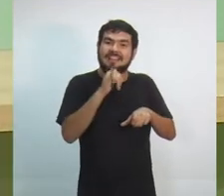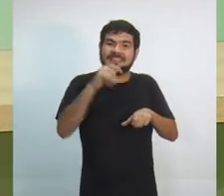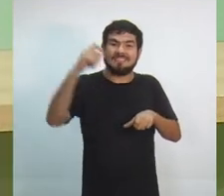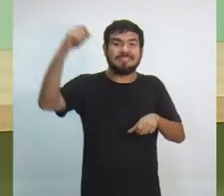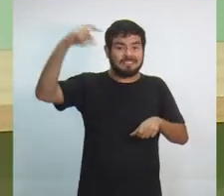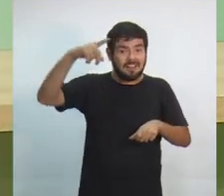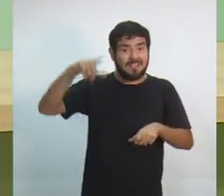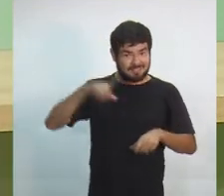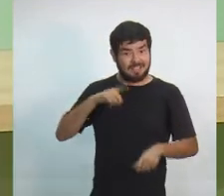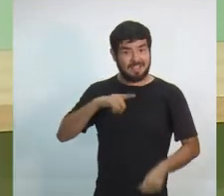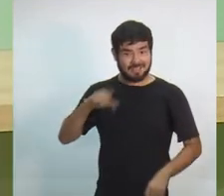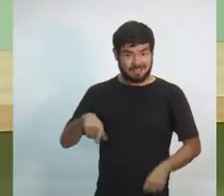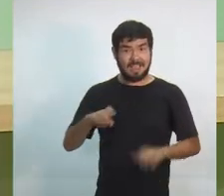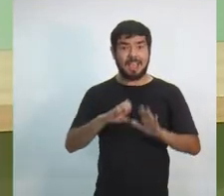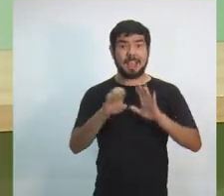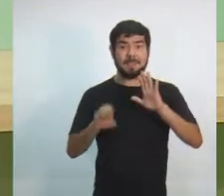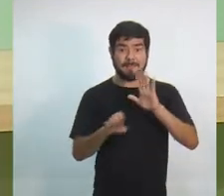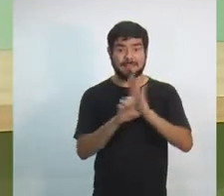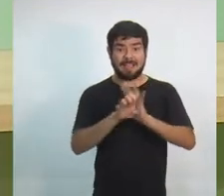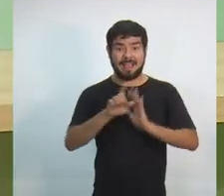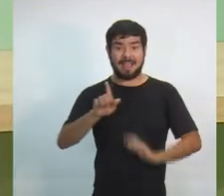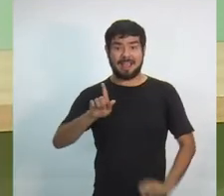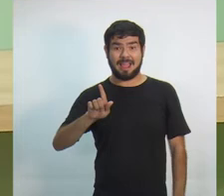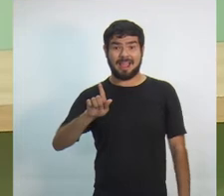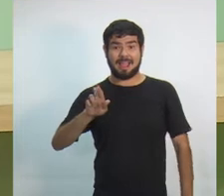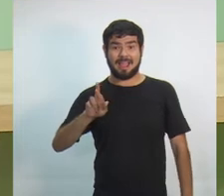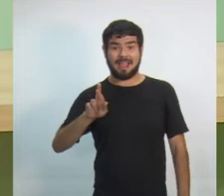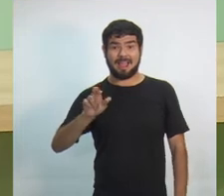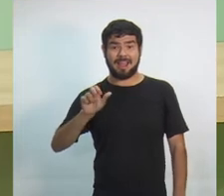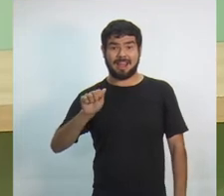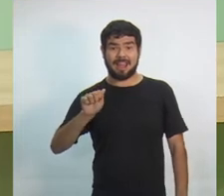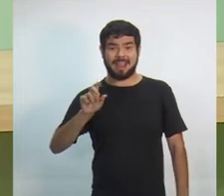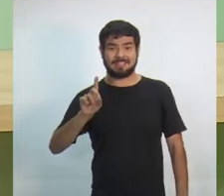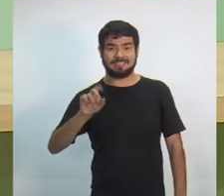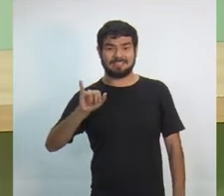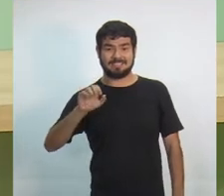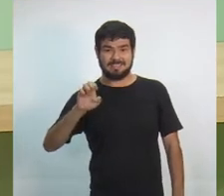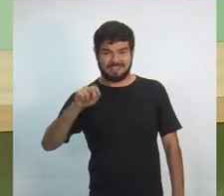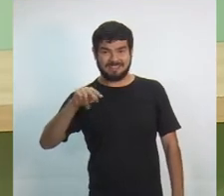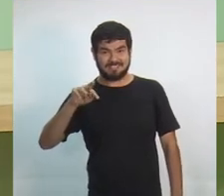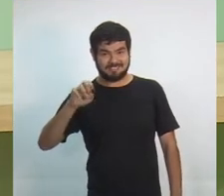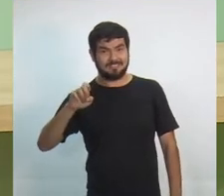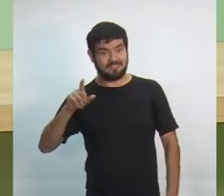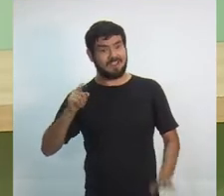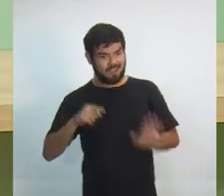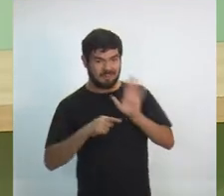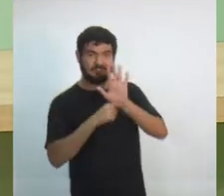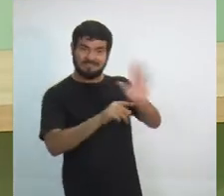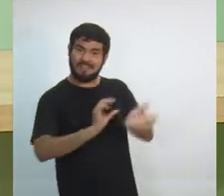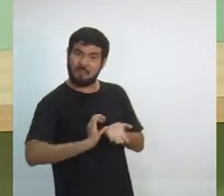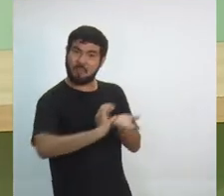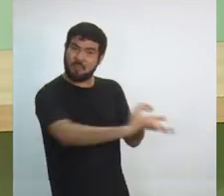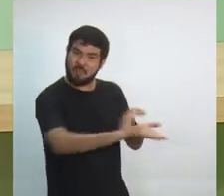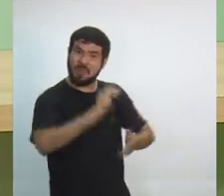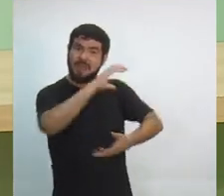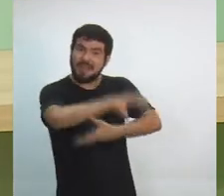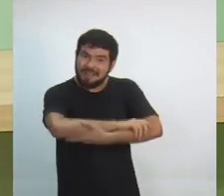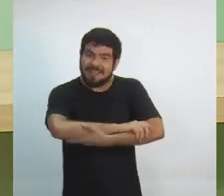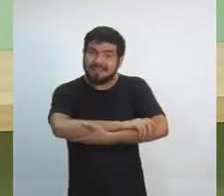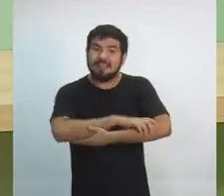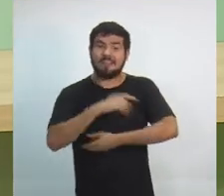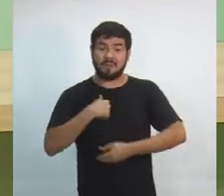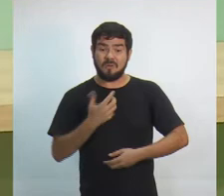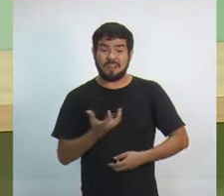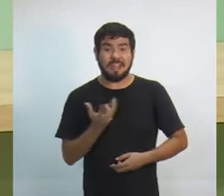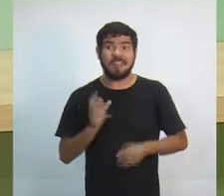painéis solares. Eu quero transformar o estado do Amazonas em um dos maiores produtores de alimentos. Nós precisamos vender